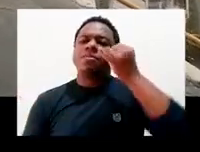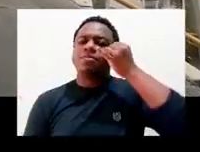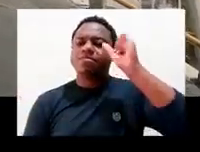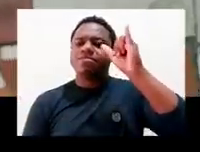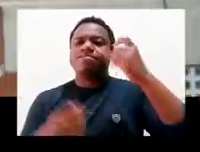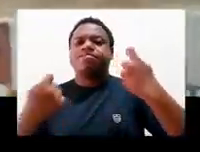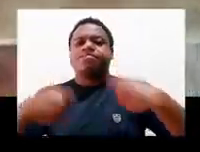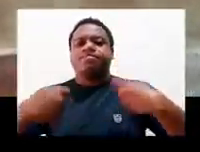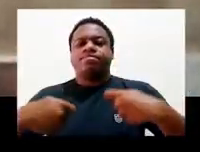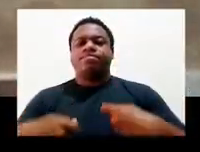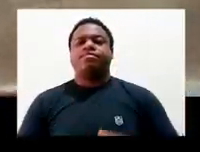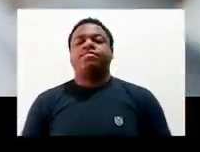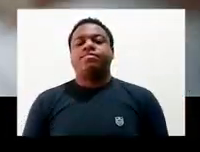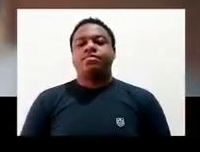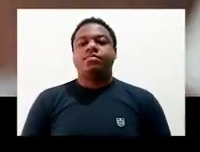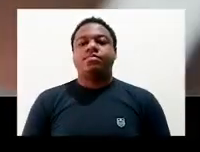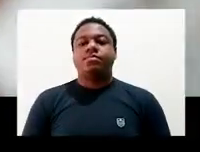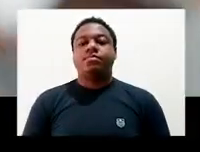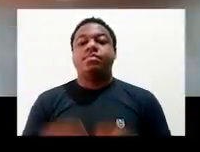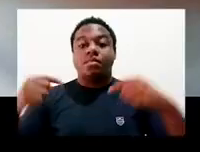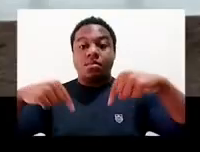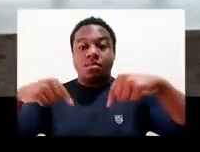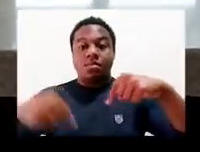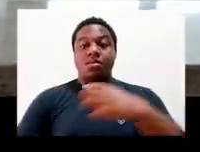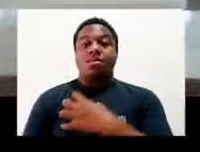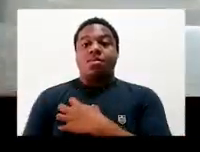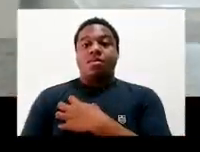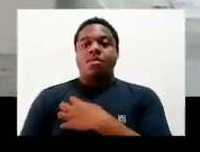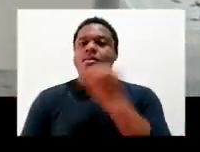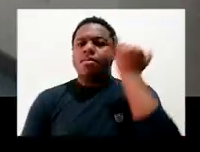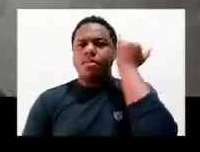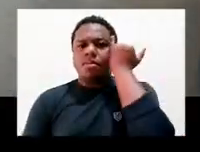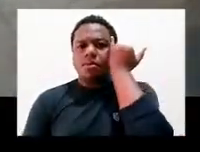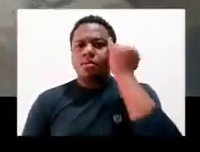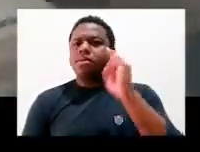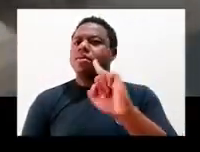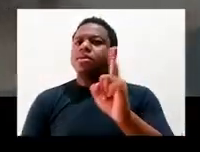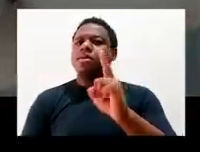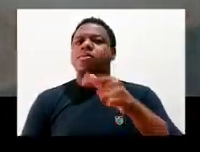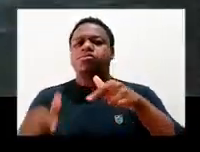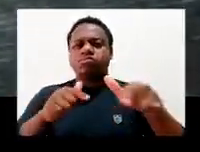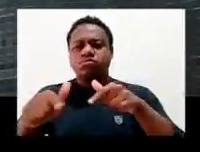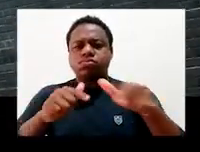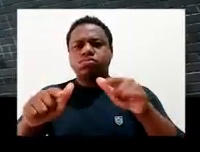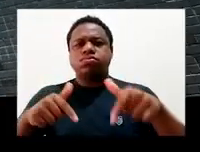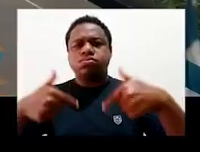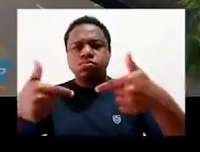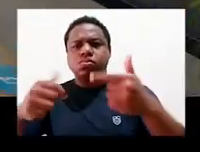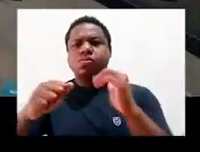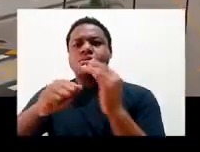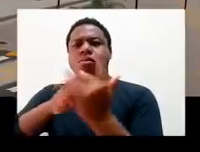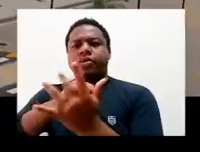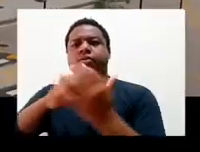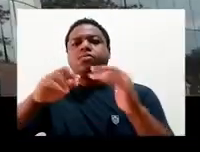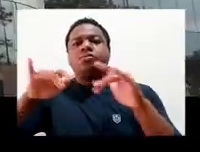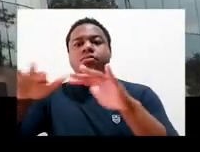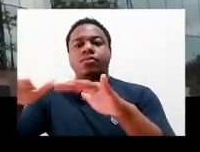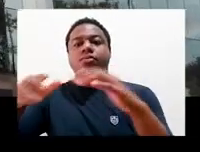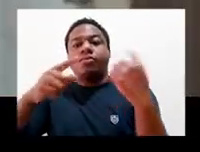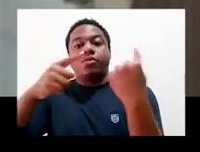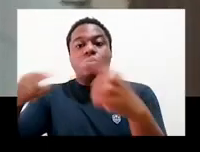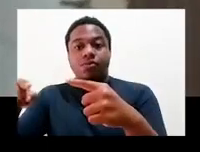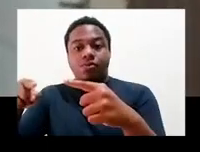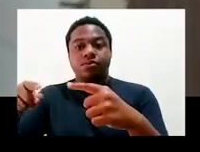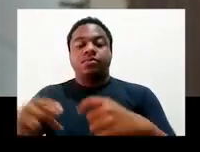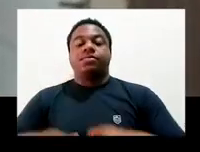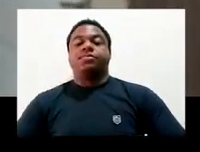misturar, longe também daquele abraço. Ó, mas não ficamos parados, com muito trabalho, a Bahia se tornou um